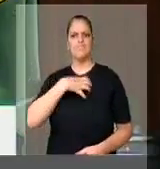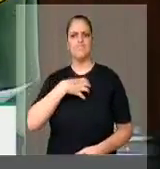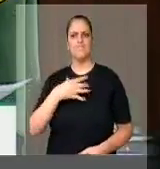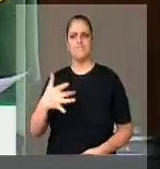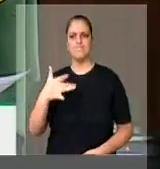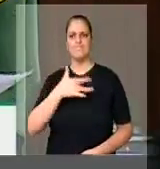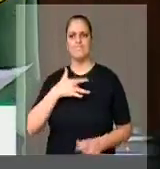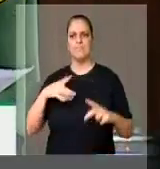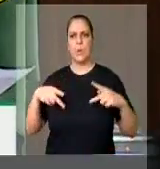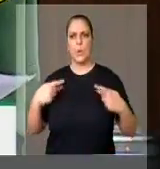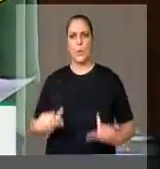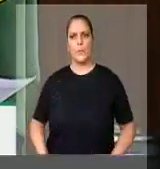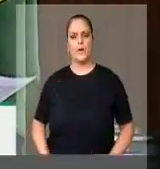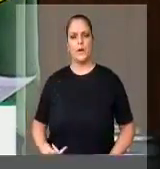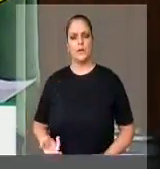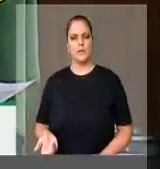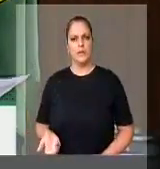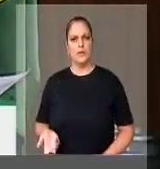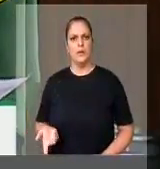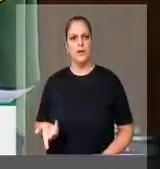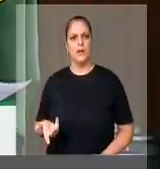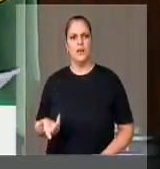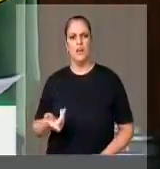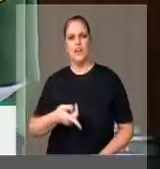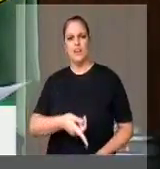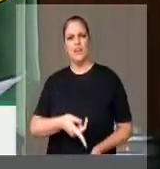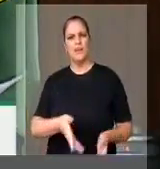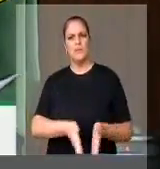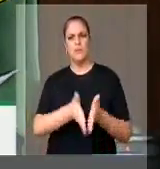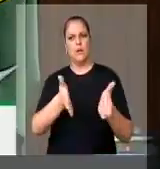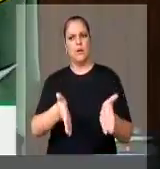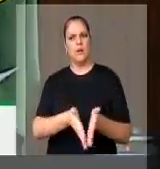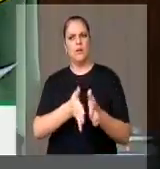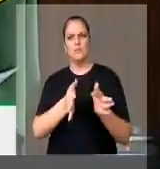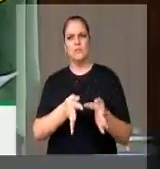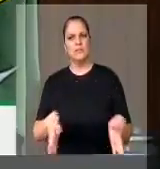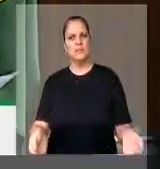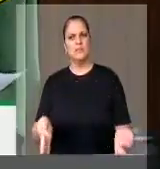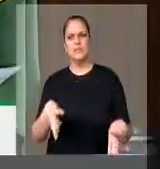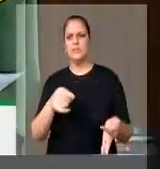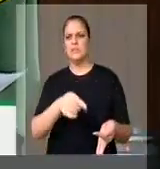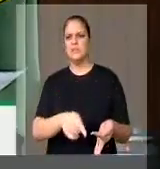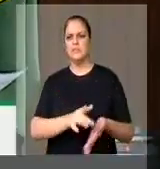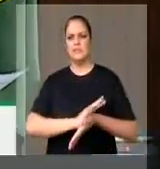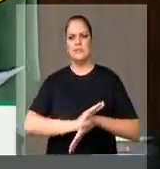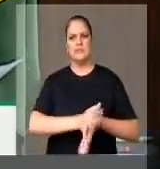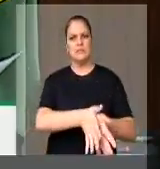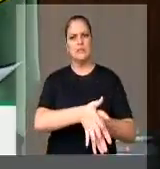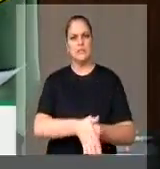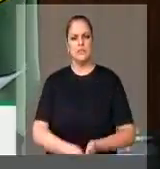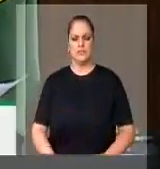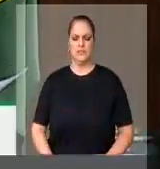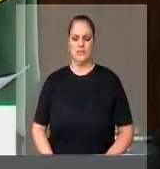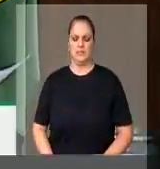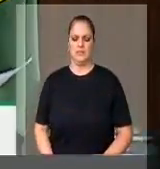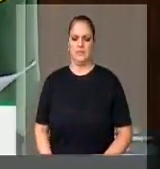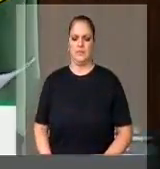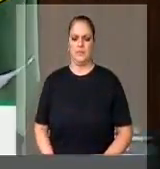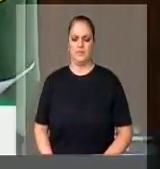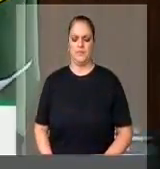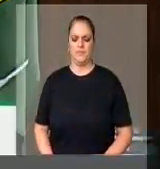aspectos, que mexe justamente com aqueles mais humildes, os mais pobres, os menos abastados, e excluiu